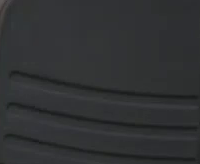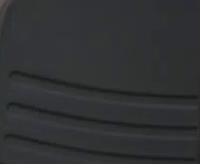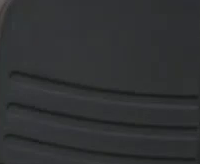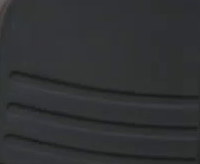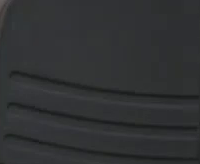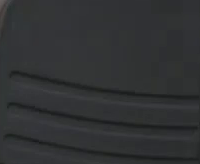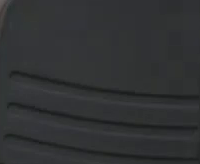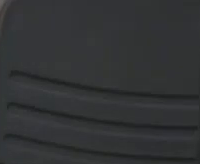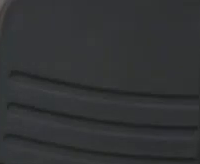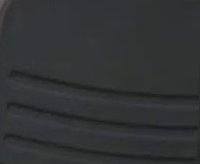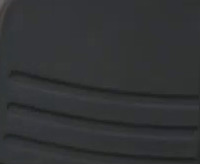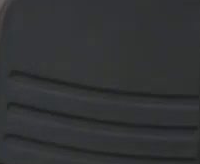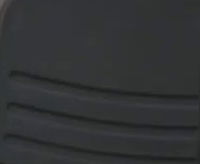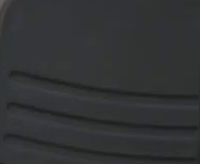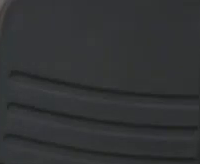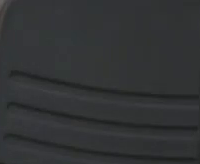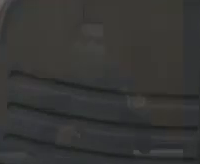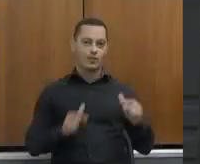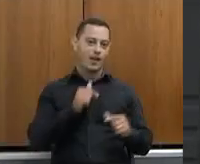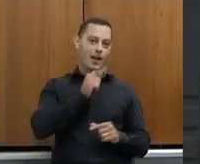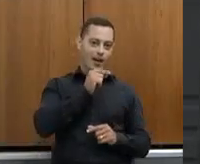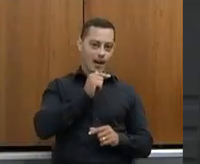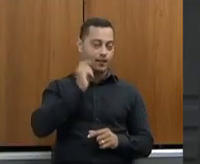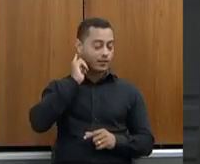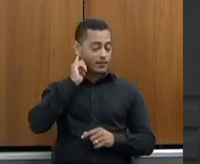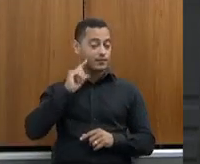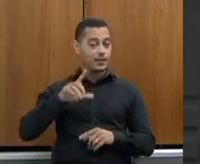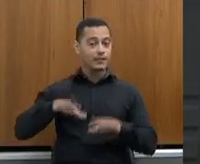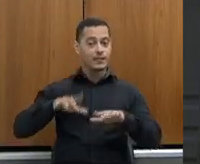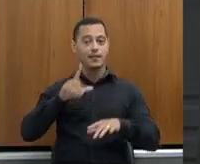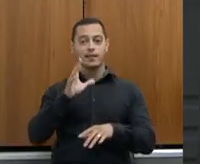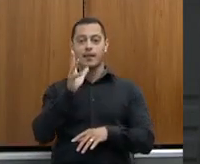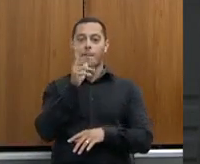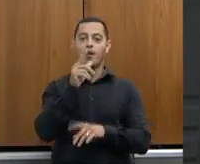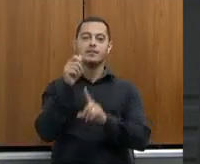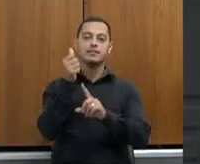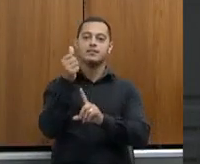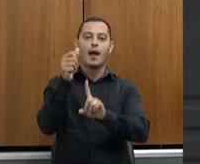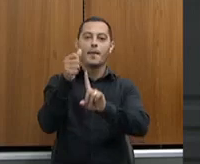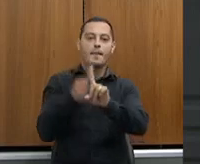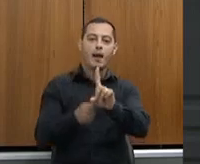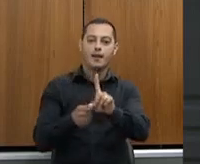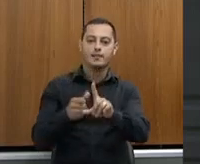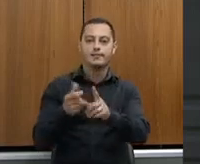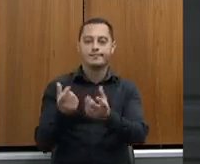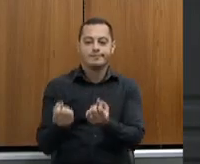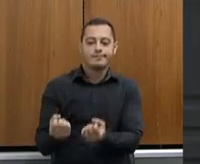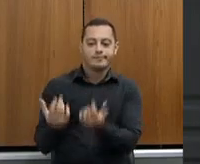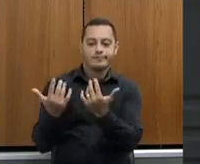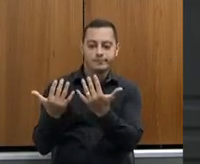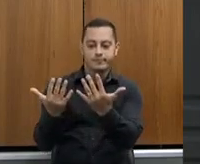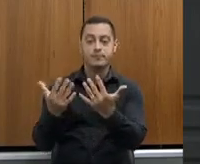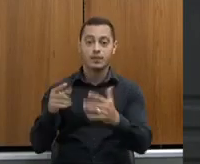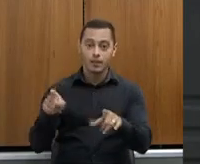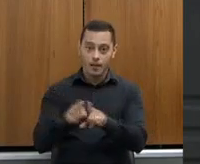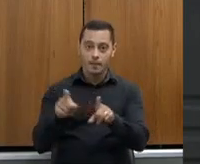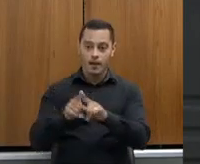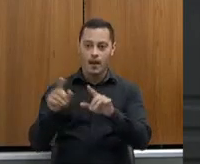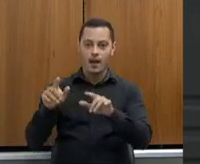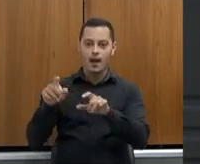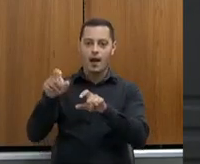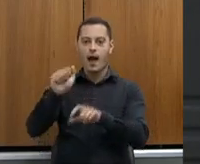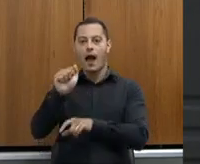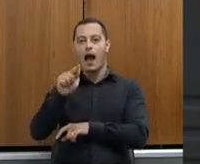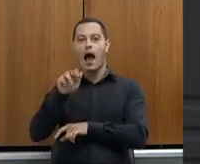ficar dependendo mais de São Pedro seis meses do ano para produzir. E aí nós temos aí na agricultura familiar um potencial imenso de